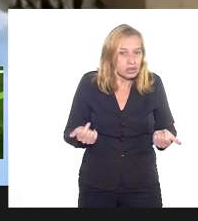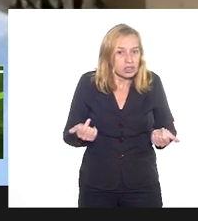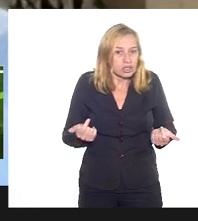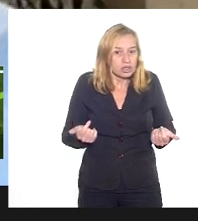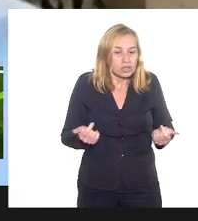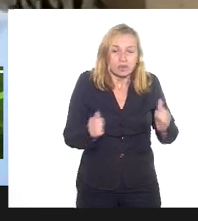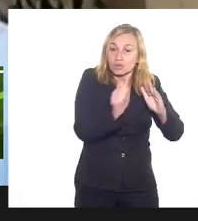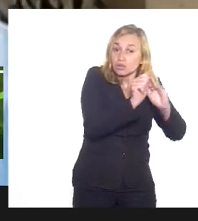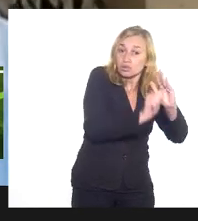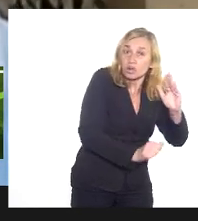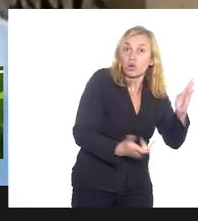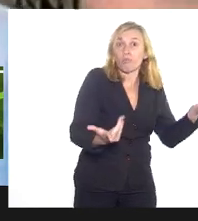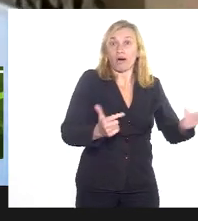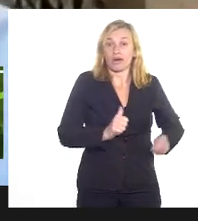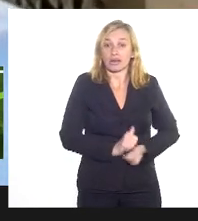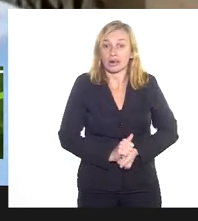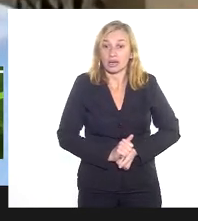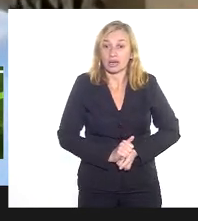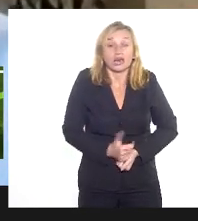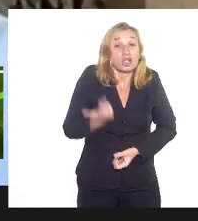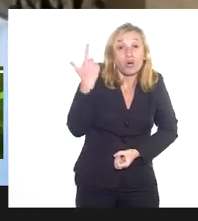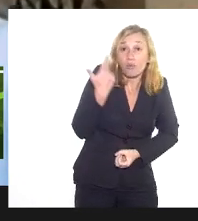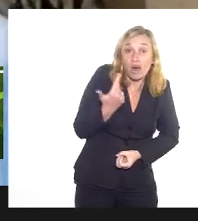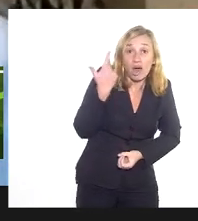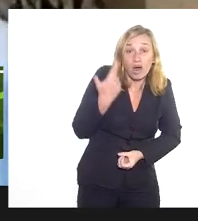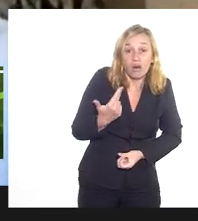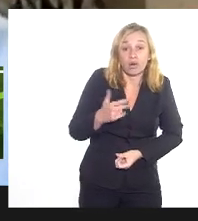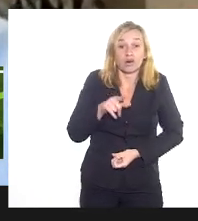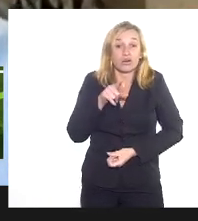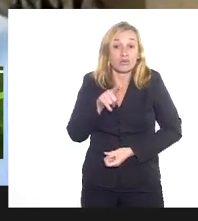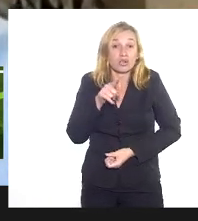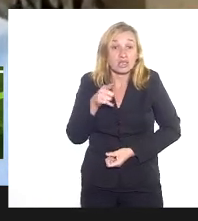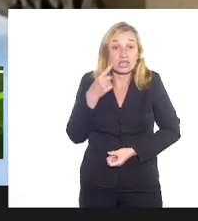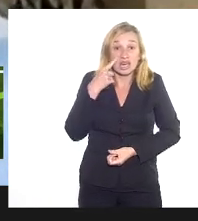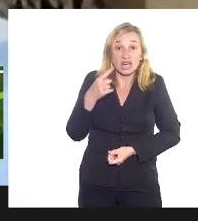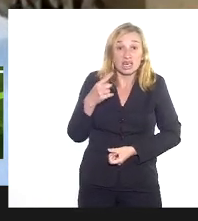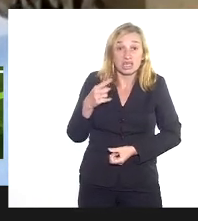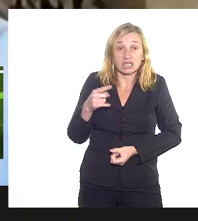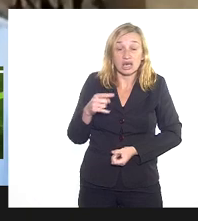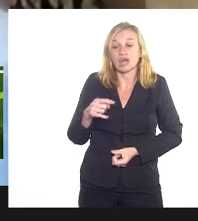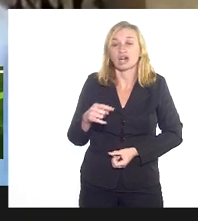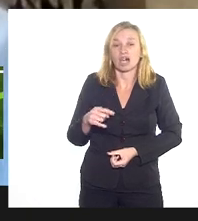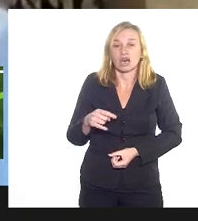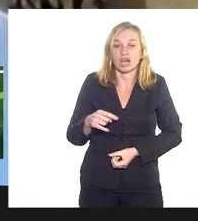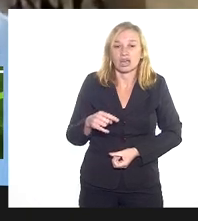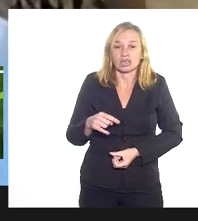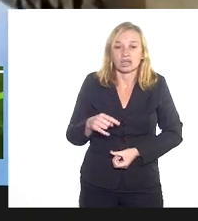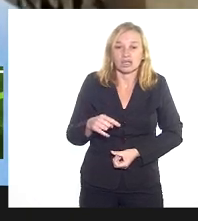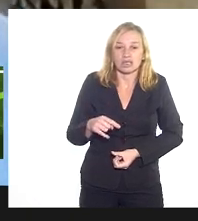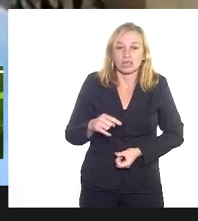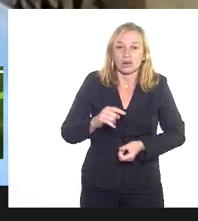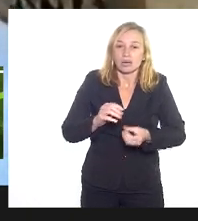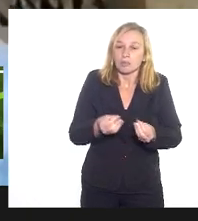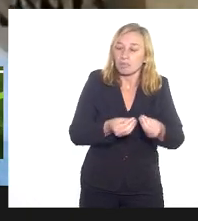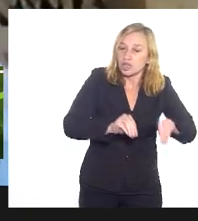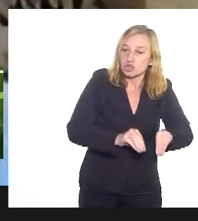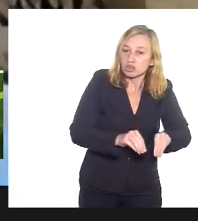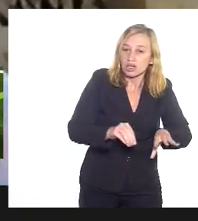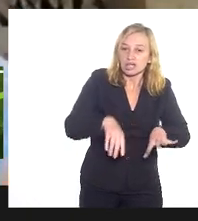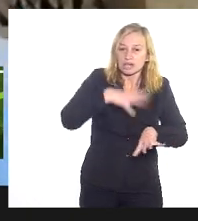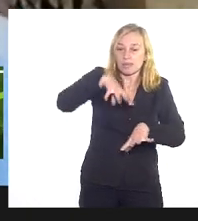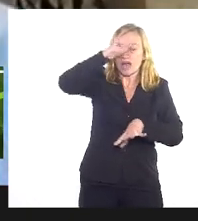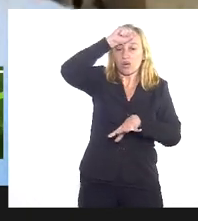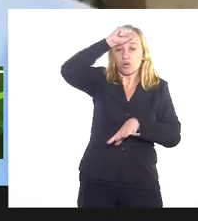macumbaria, que é muito comum, você está sendo vítima da macumbaria. Ora, o que é macumbaria?